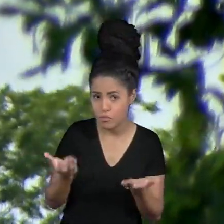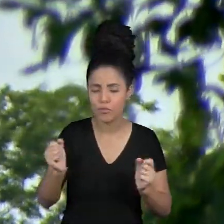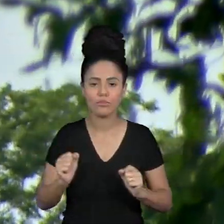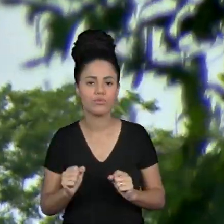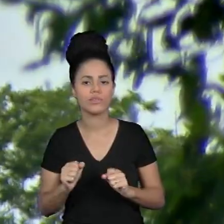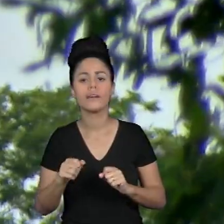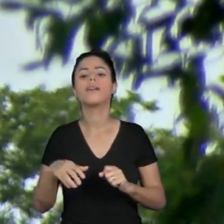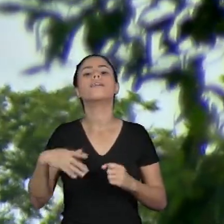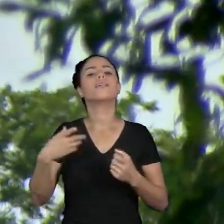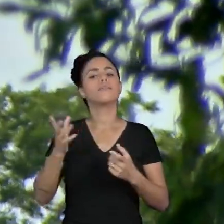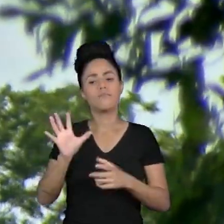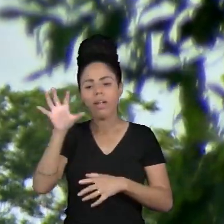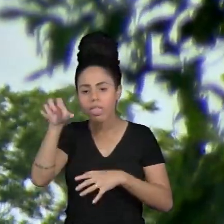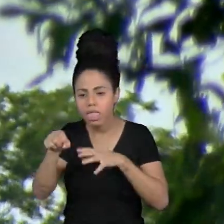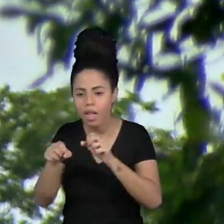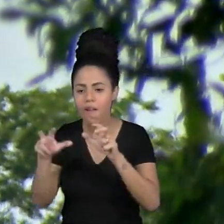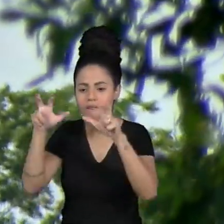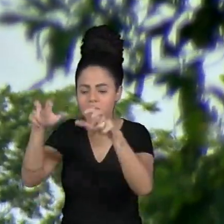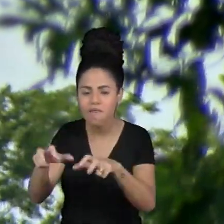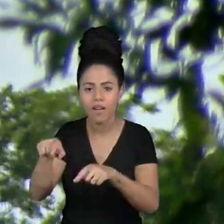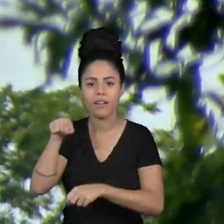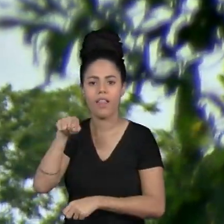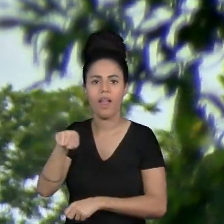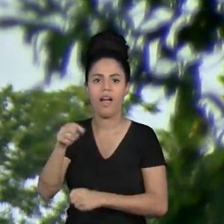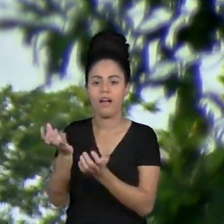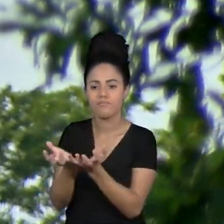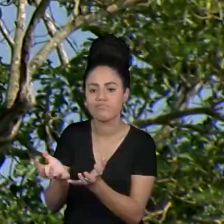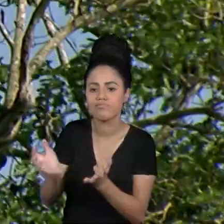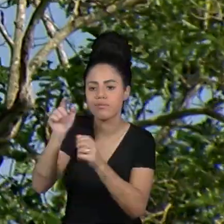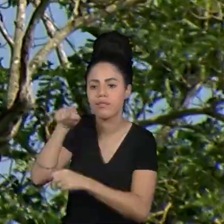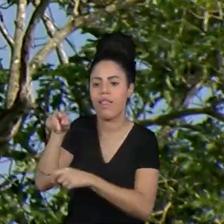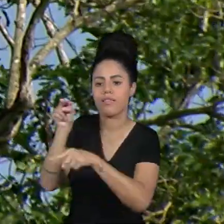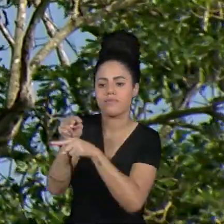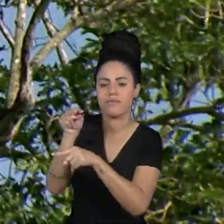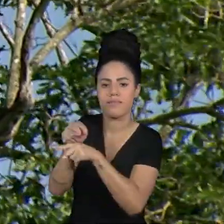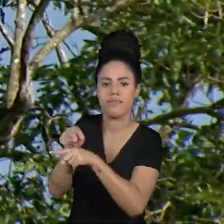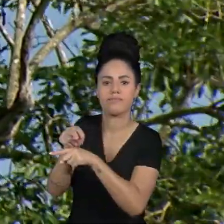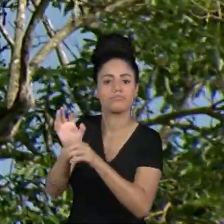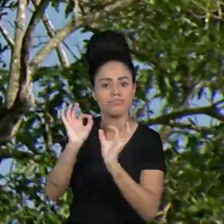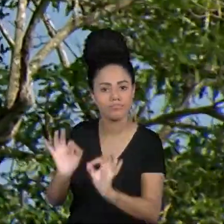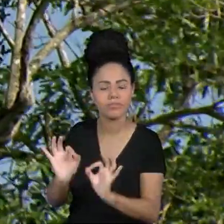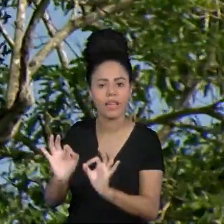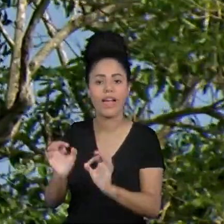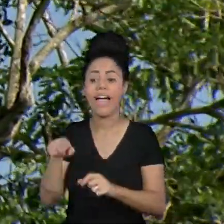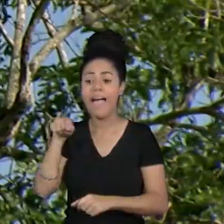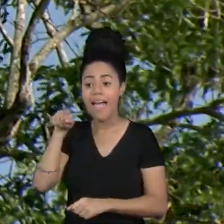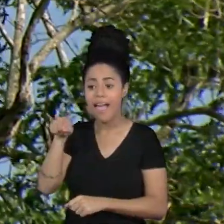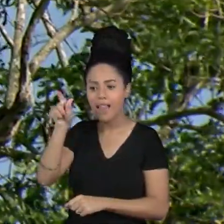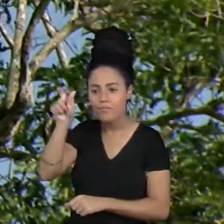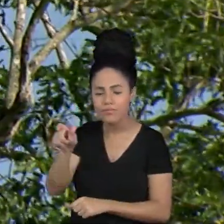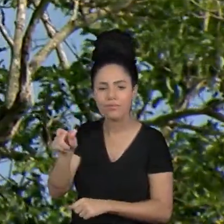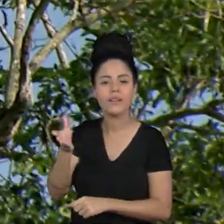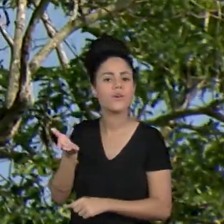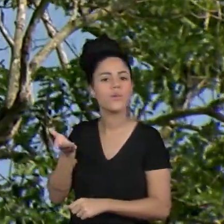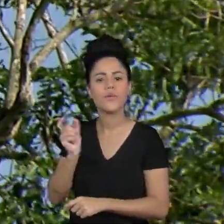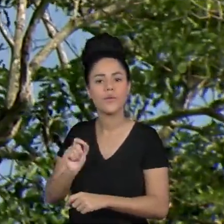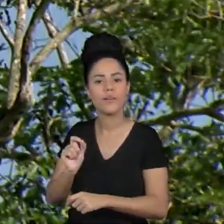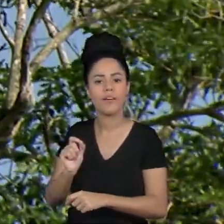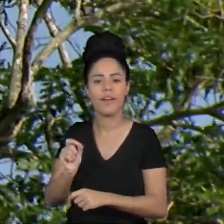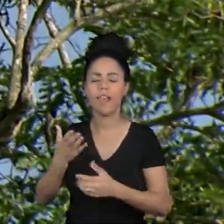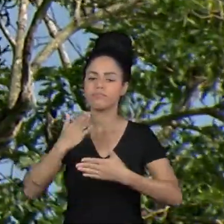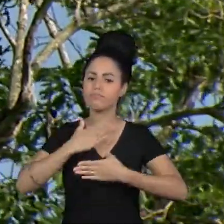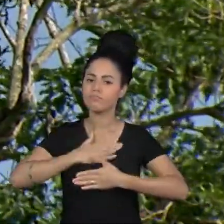as araras nos ninhos eu não diria que ela já está salva embora ela seja bastante resiliente